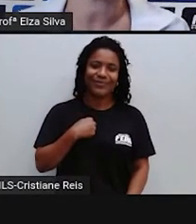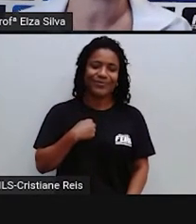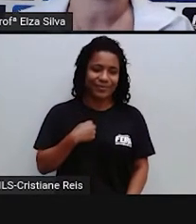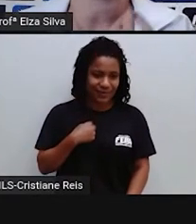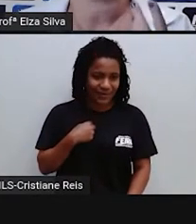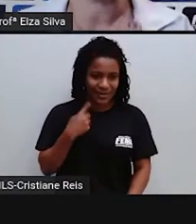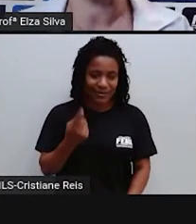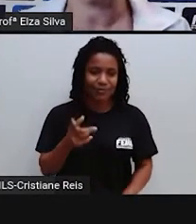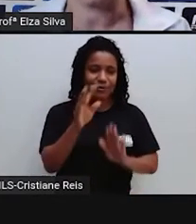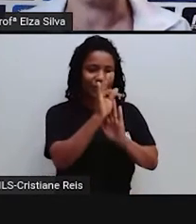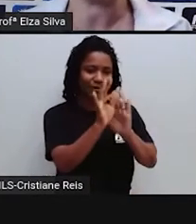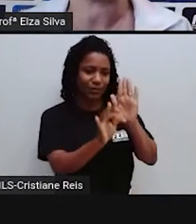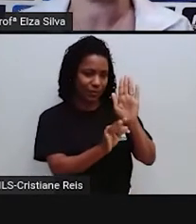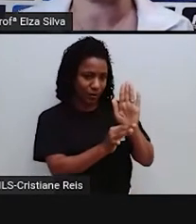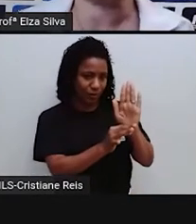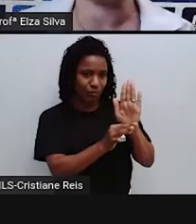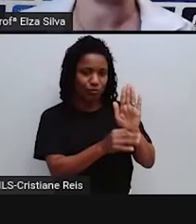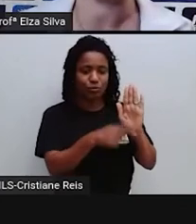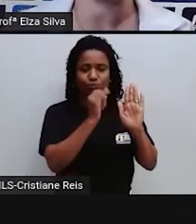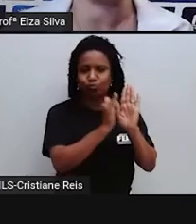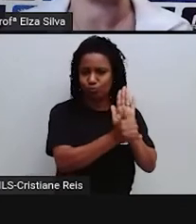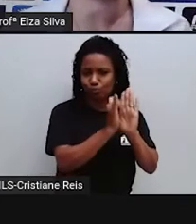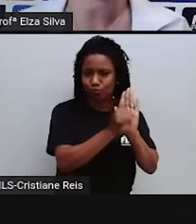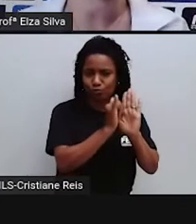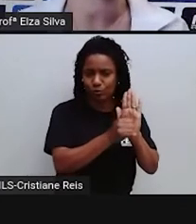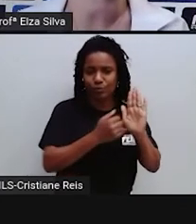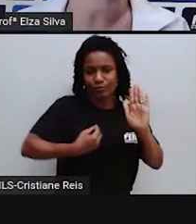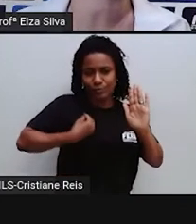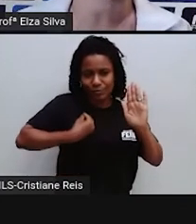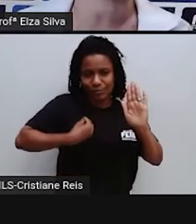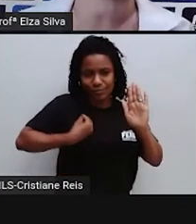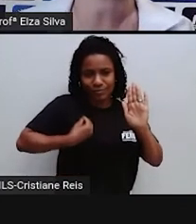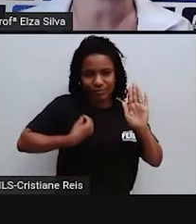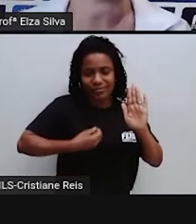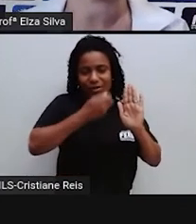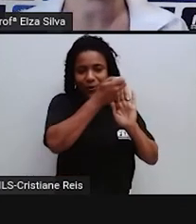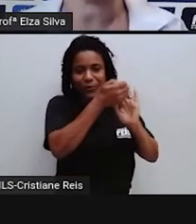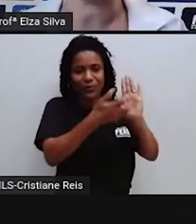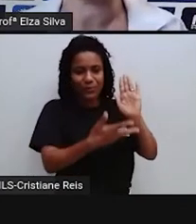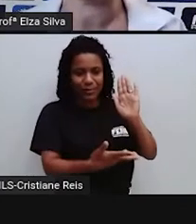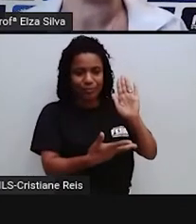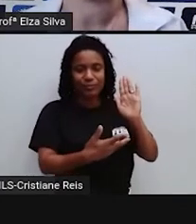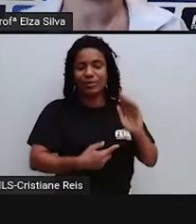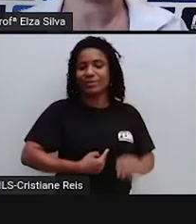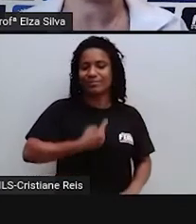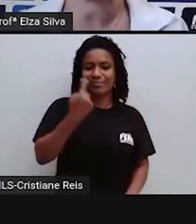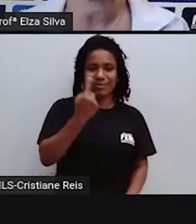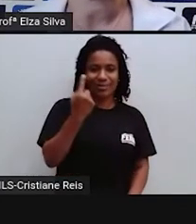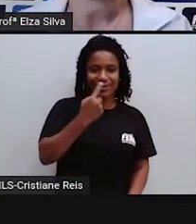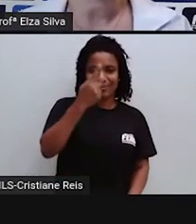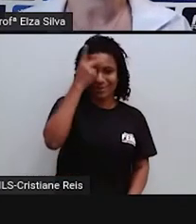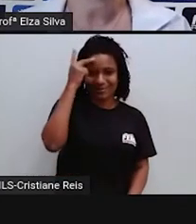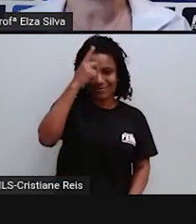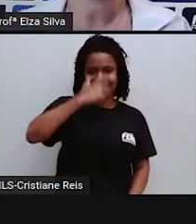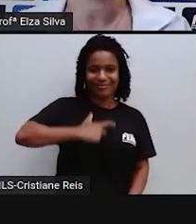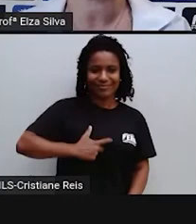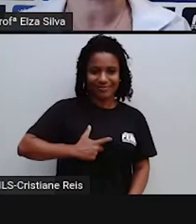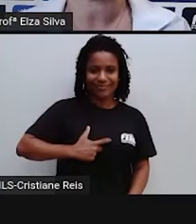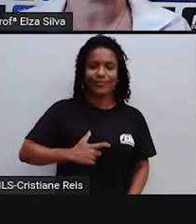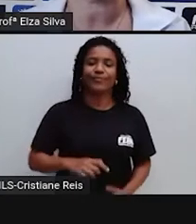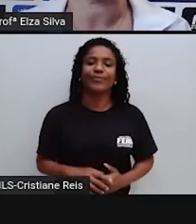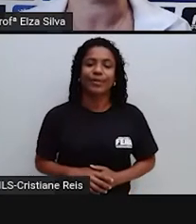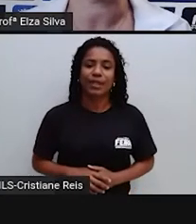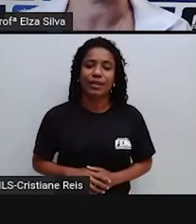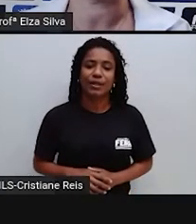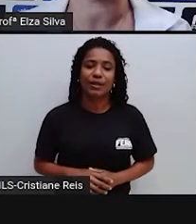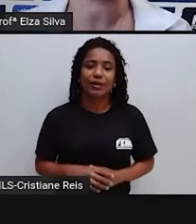texto Pessoal O relato Pessoal Não precisa Ser escrito Em primeira pessoa Ok E os verbos Que eu